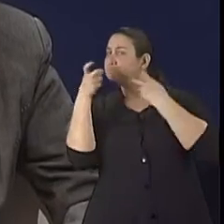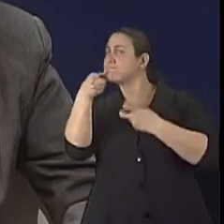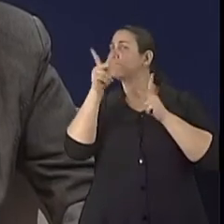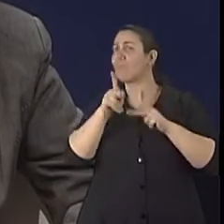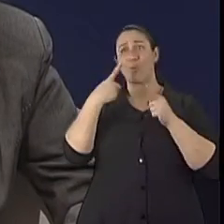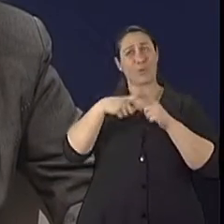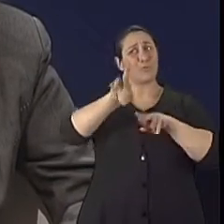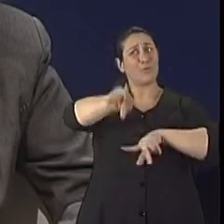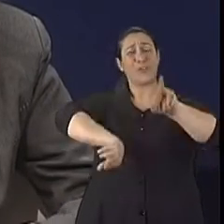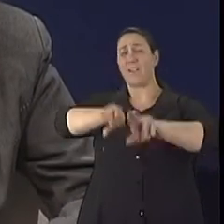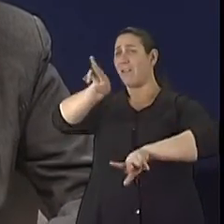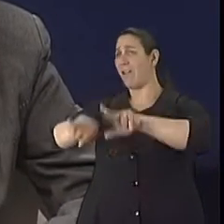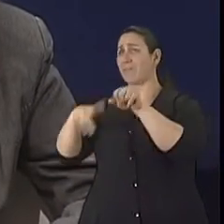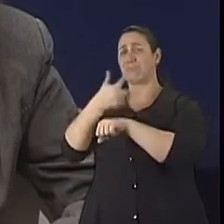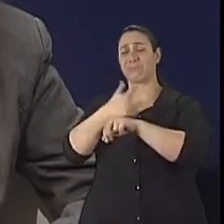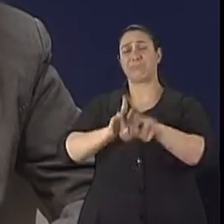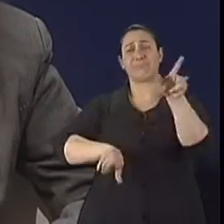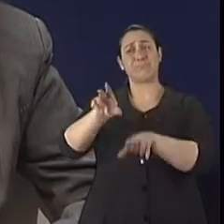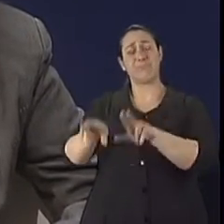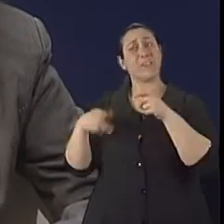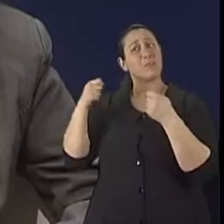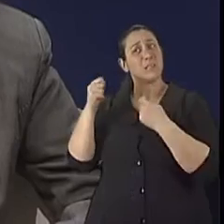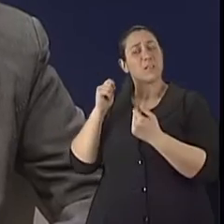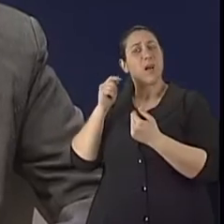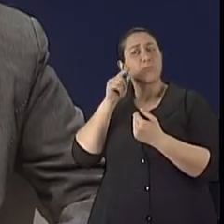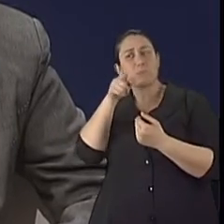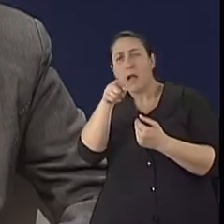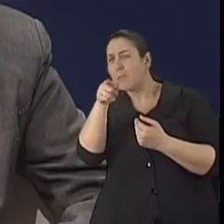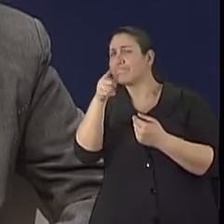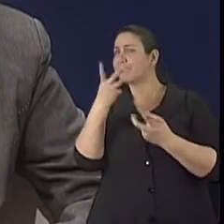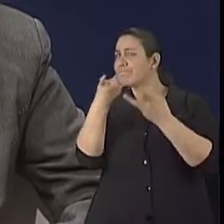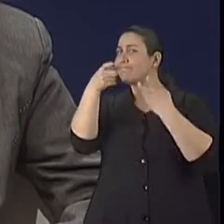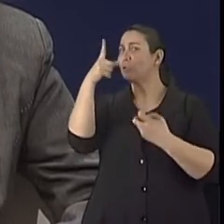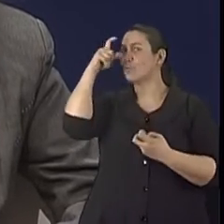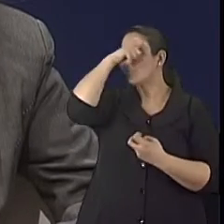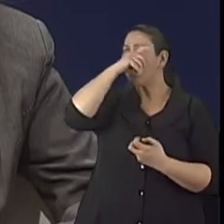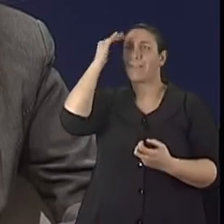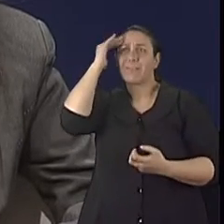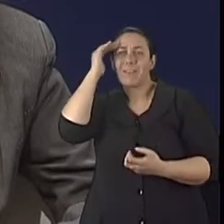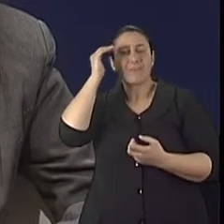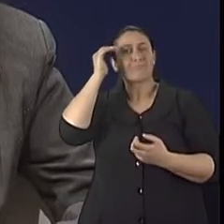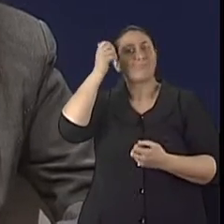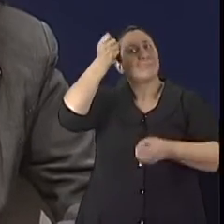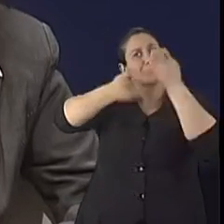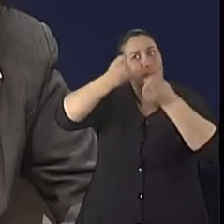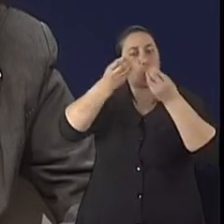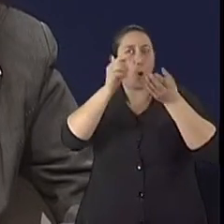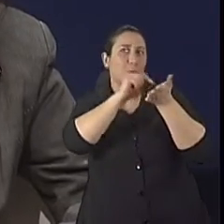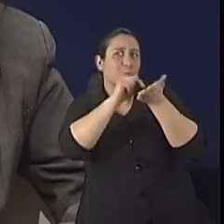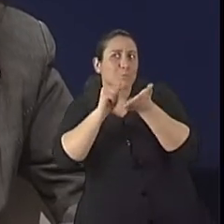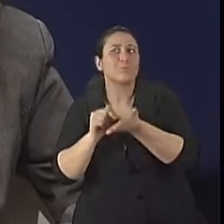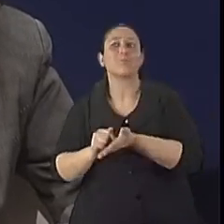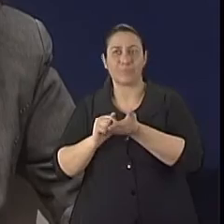a outra. Claro. Então, o profissional precisa identificar para aquele indivíduo, para aquele paciente, qual a melhor estratégia para auxiliar